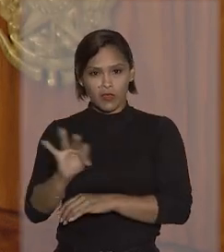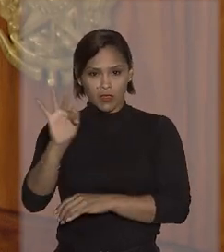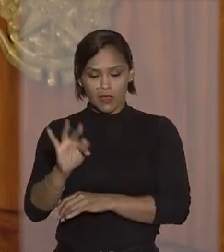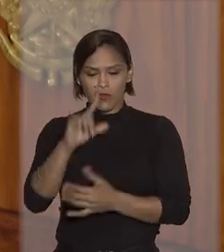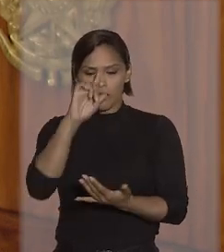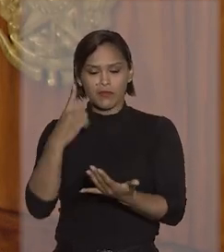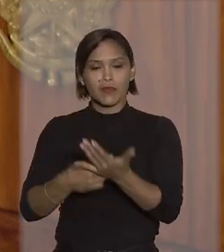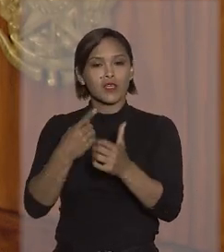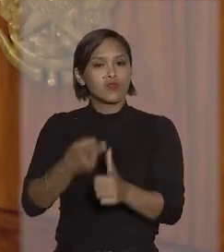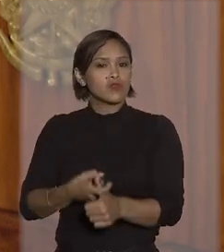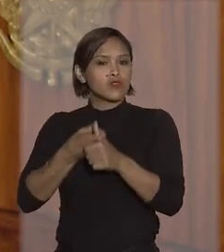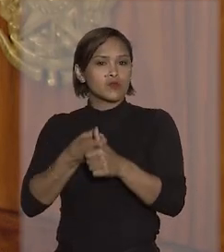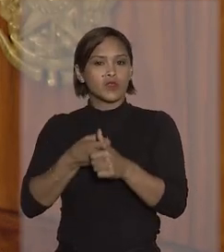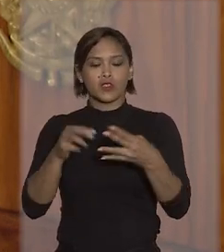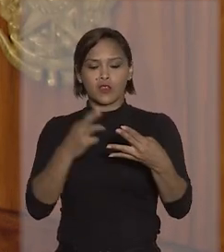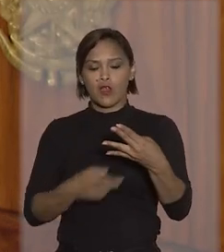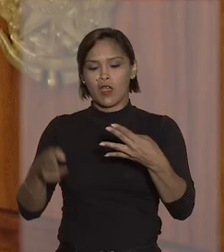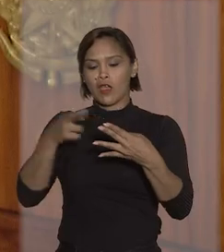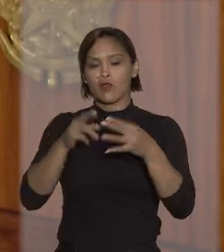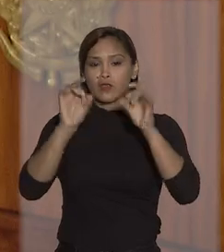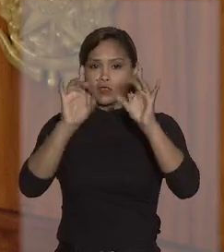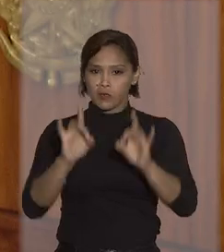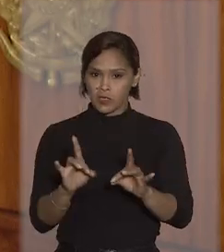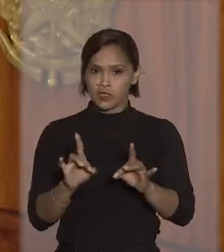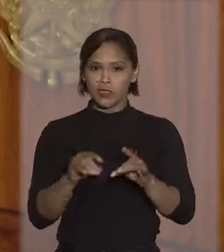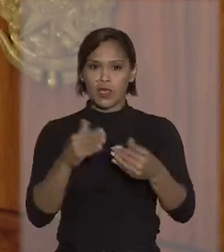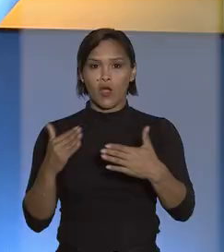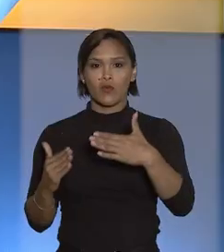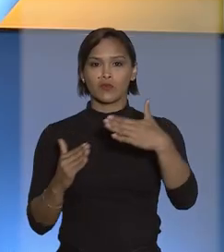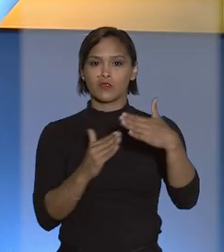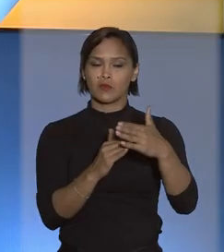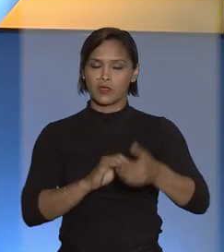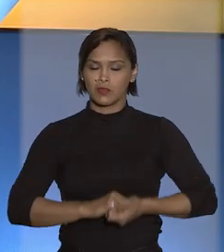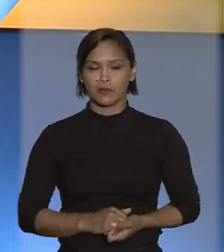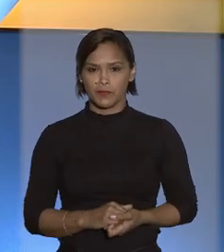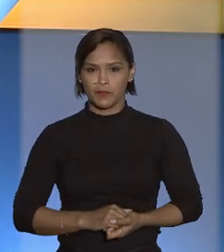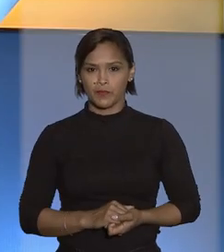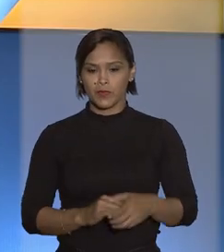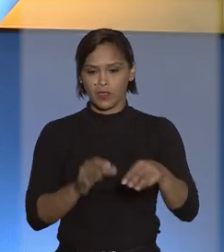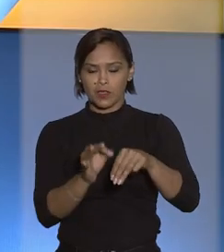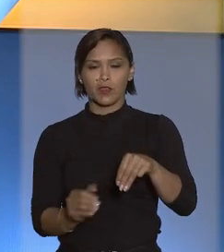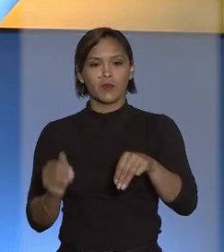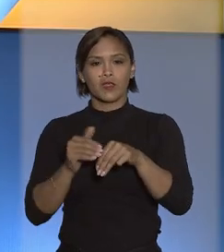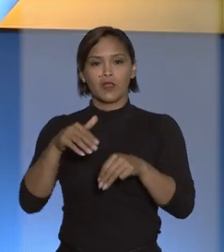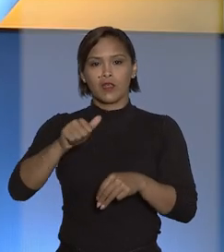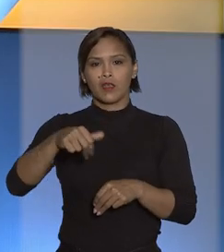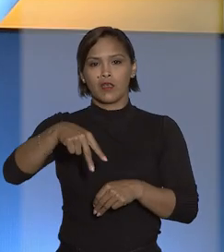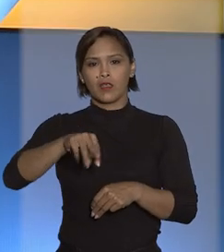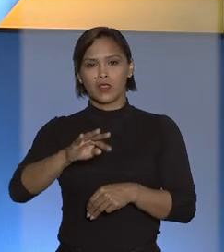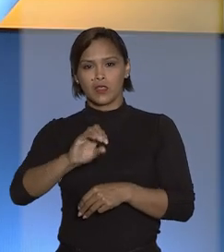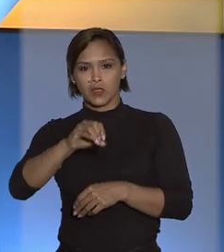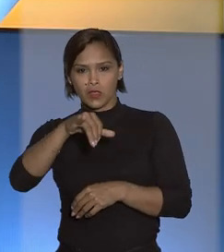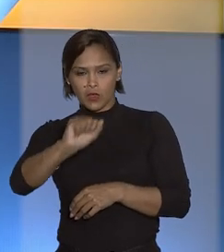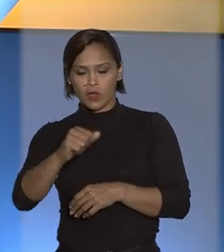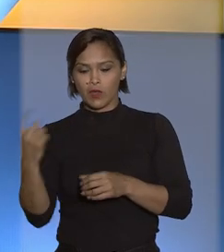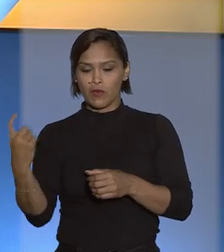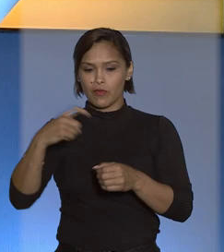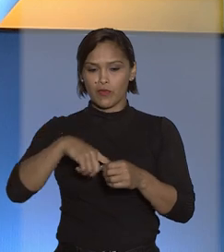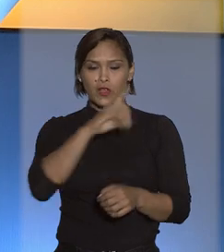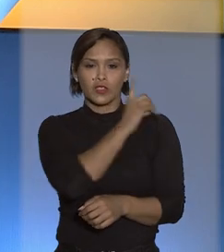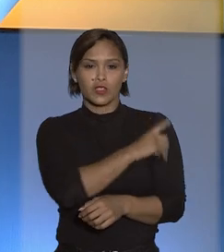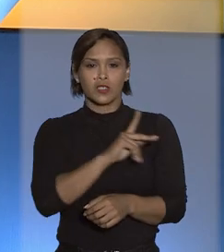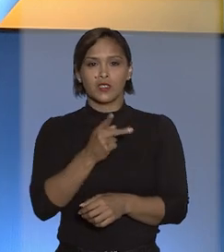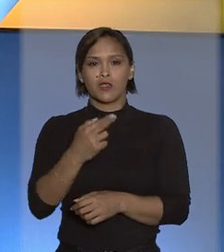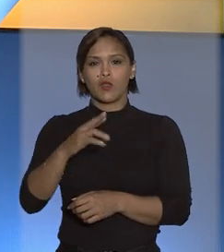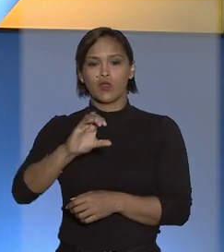eventual efeito suspensivo a recurso especial sobre Estado. E o ministro Antônio Carlos Ferreira devolveu a direção do